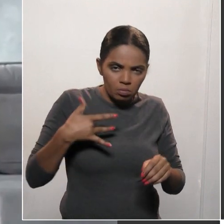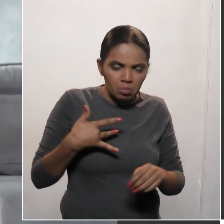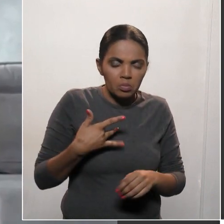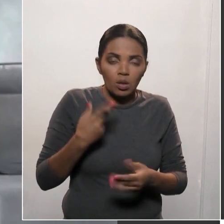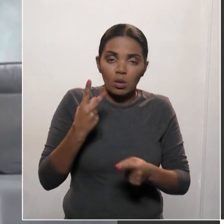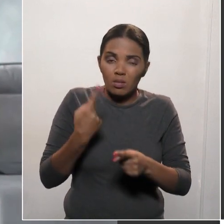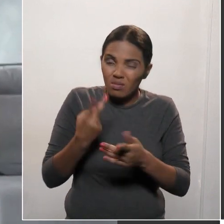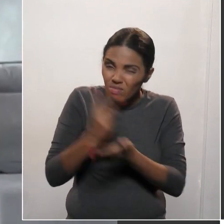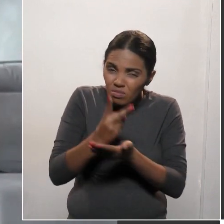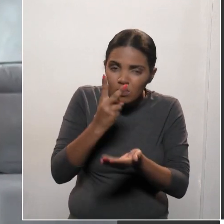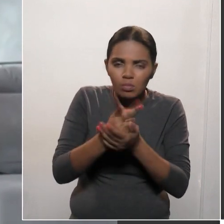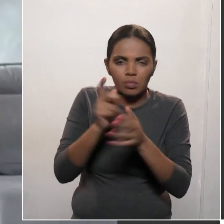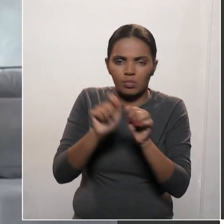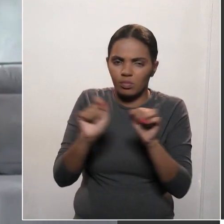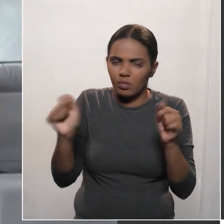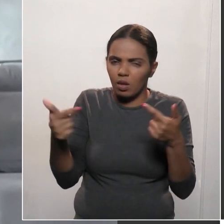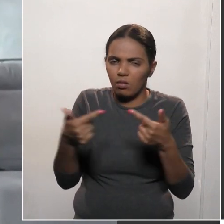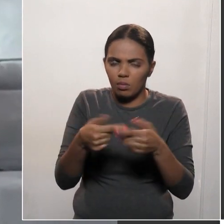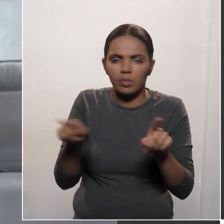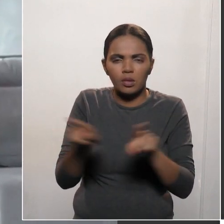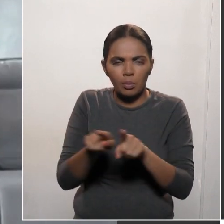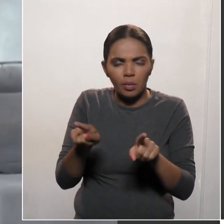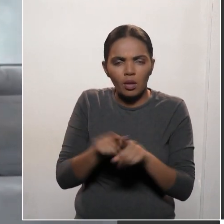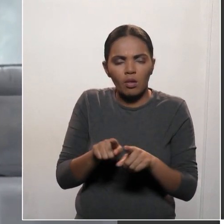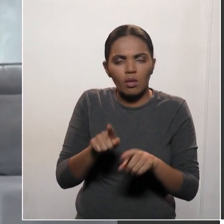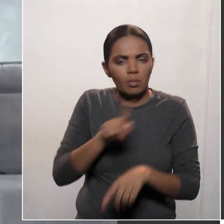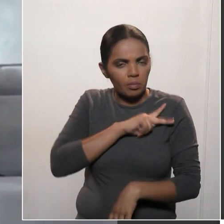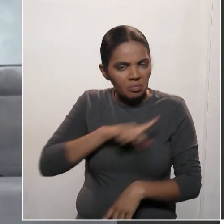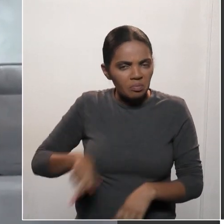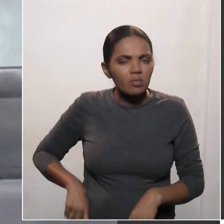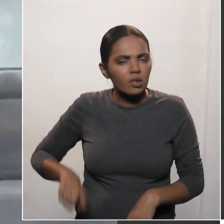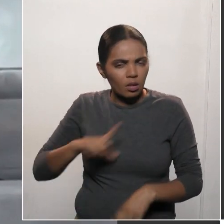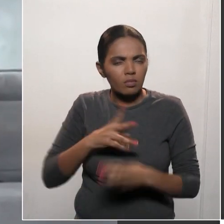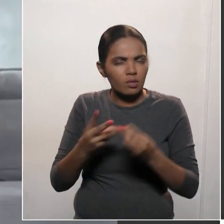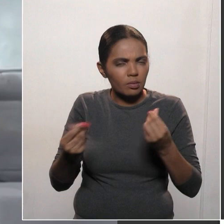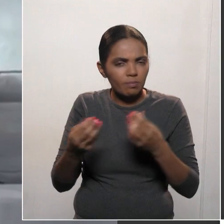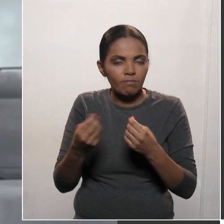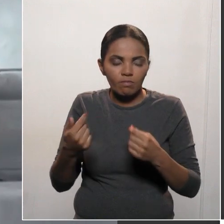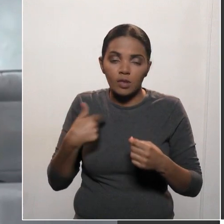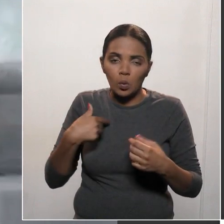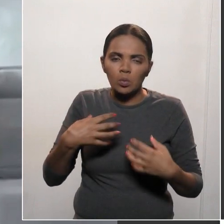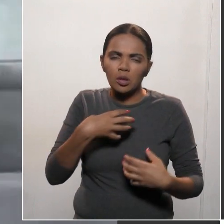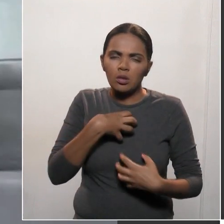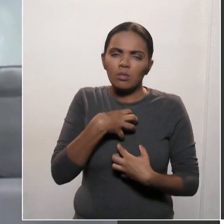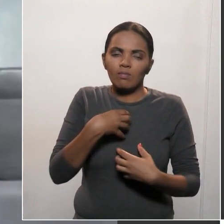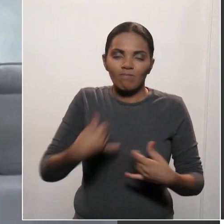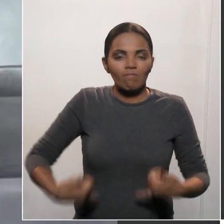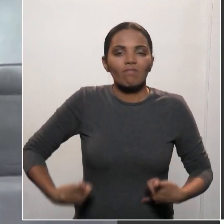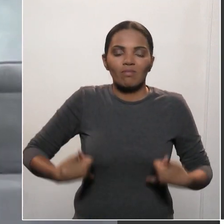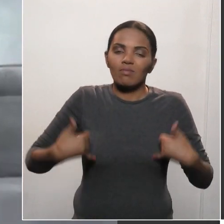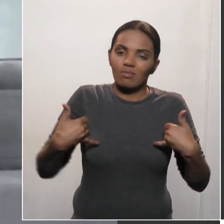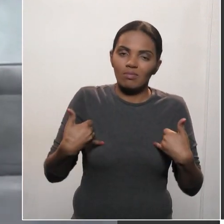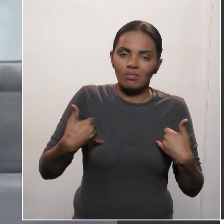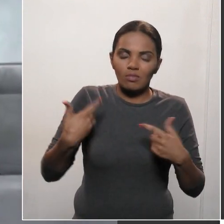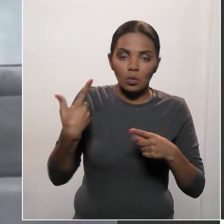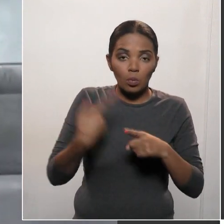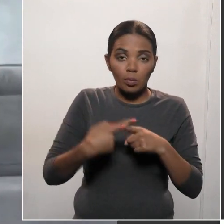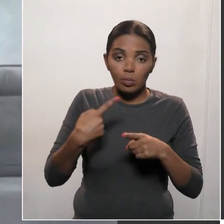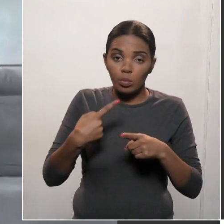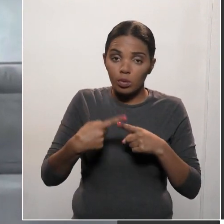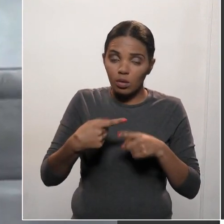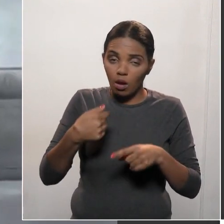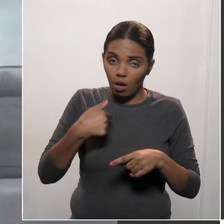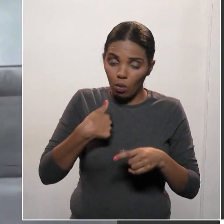o presidente com a sua sensibilidade e eu me sinto orgulhosa de fazer parte de um